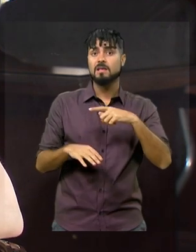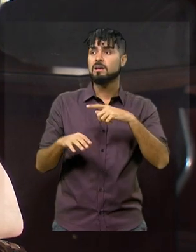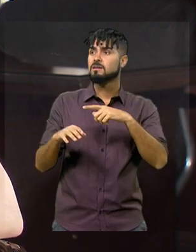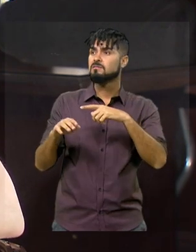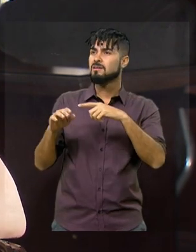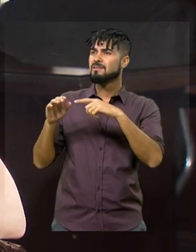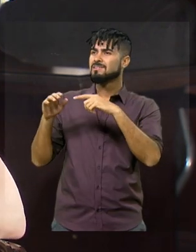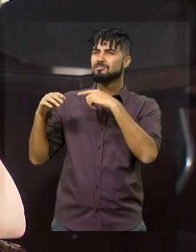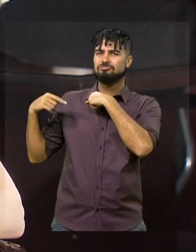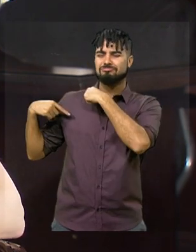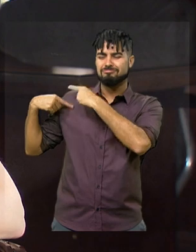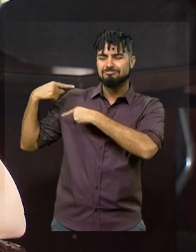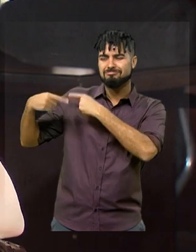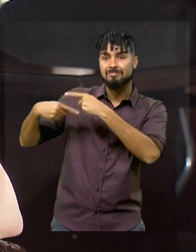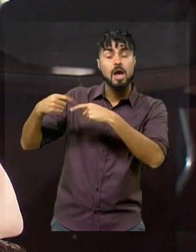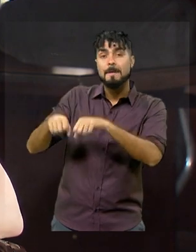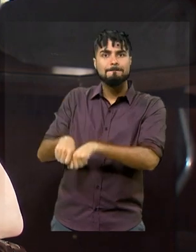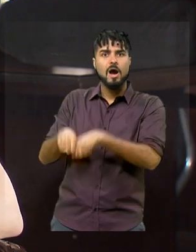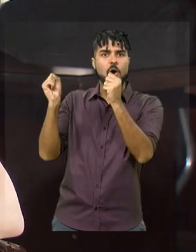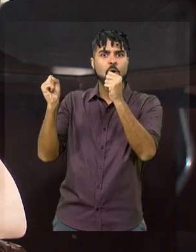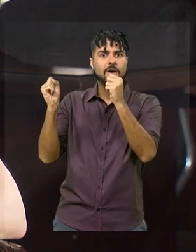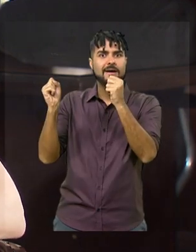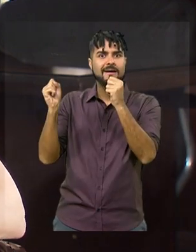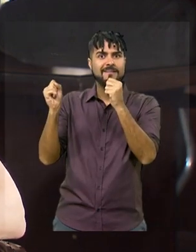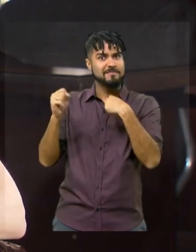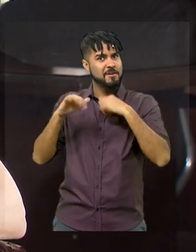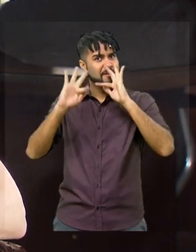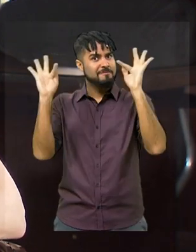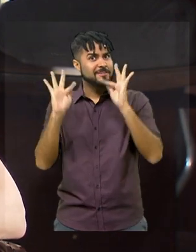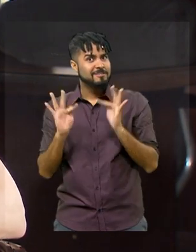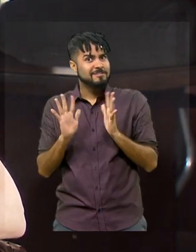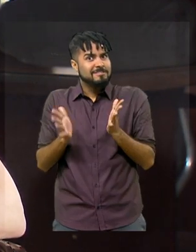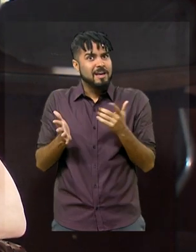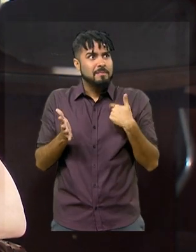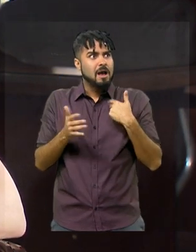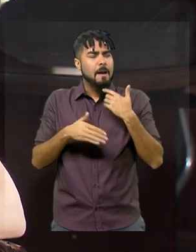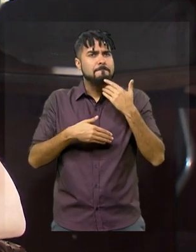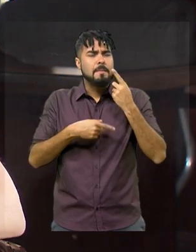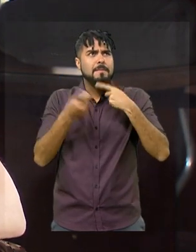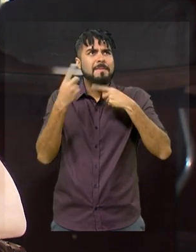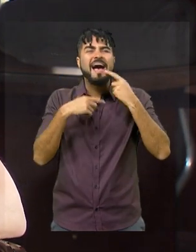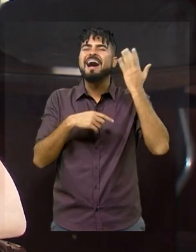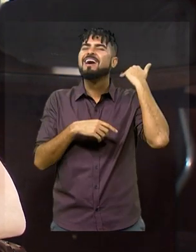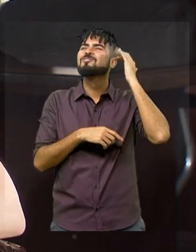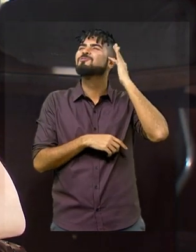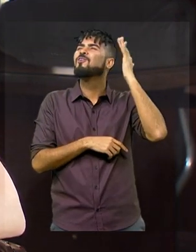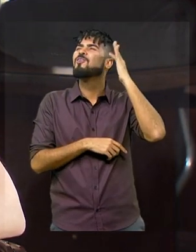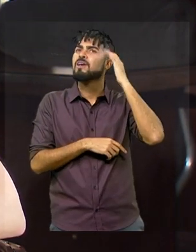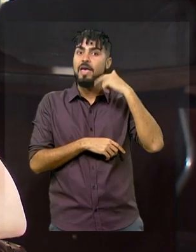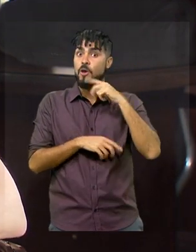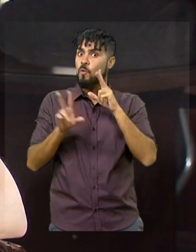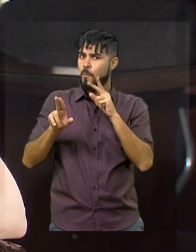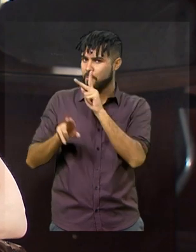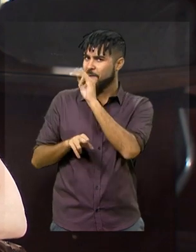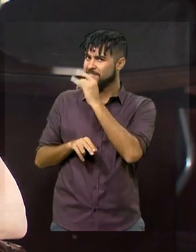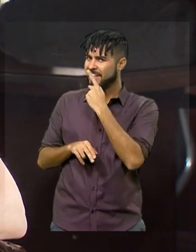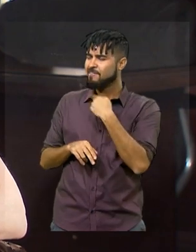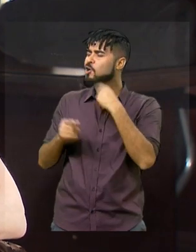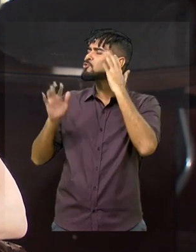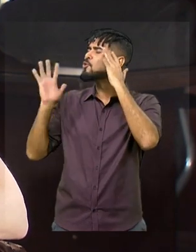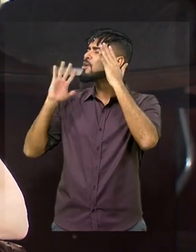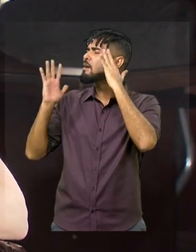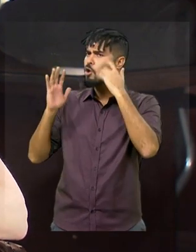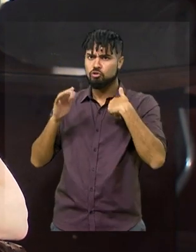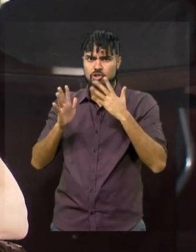esses paradigmas, então eu já estou feliz por isso. Acho que já fui muito mais longe do que os meus maiores sonhos. meu pai dizia muito isso e hoje eu